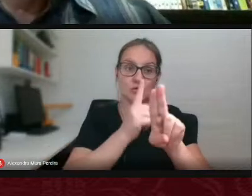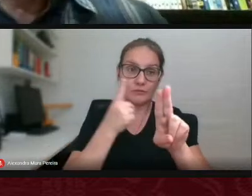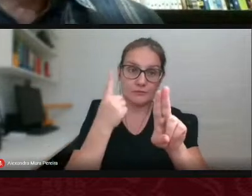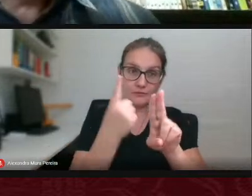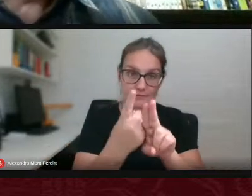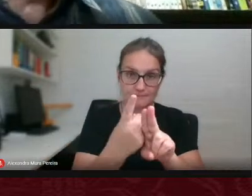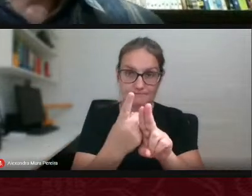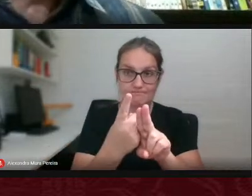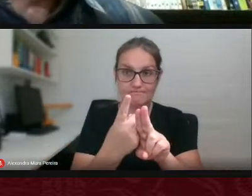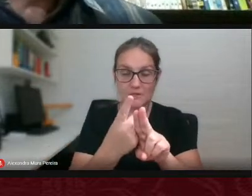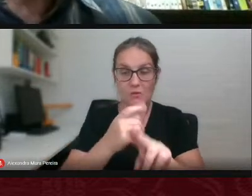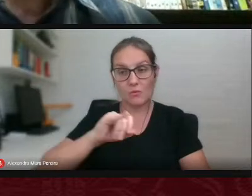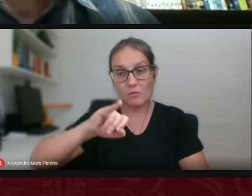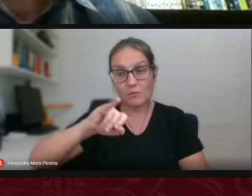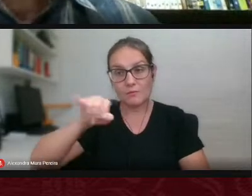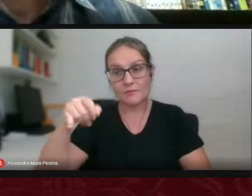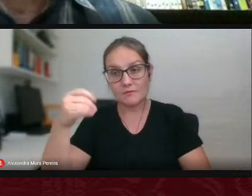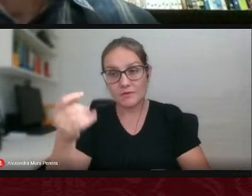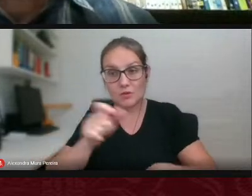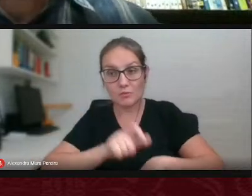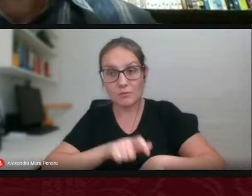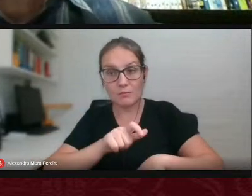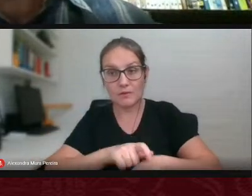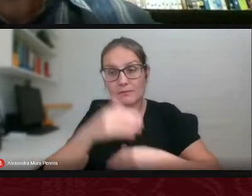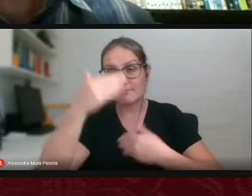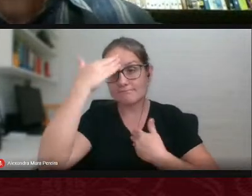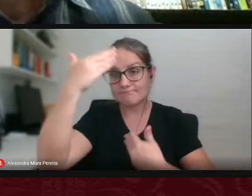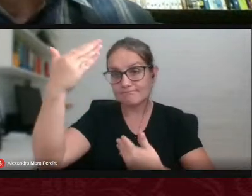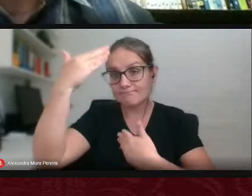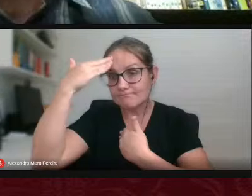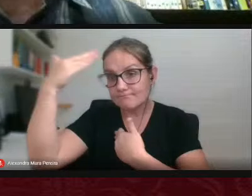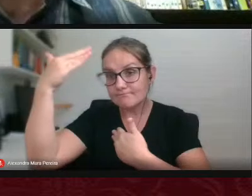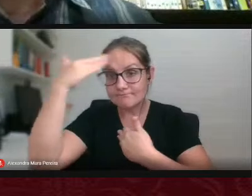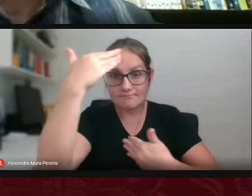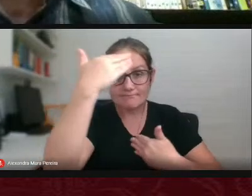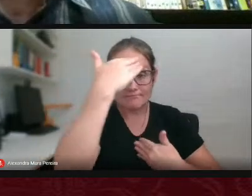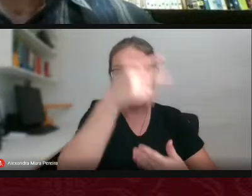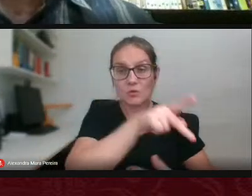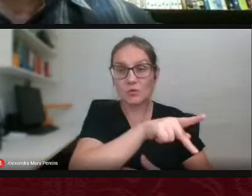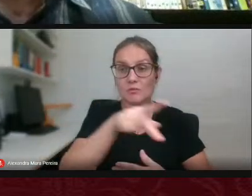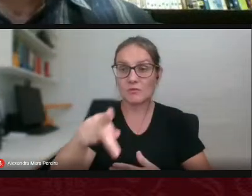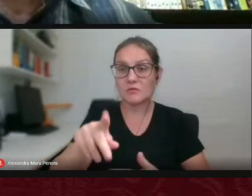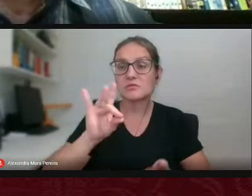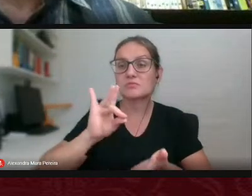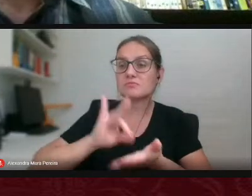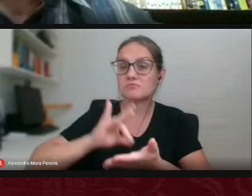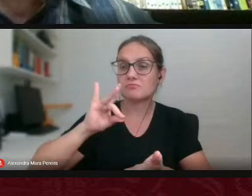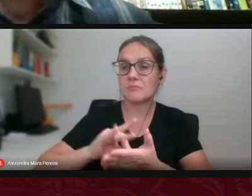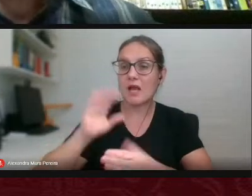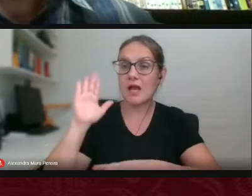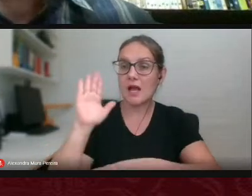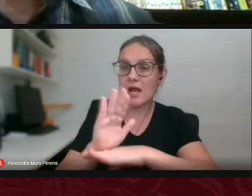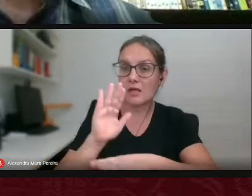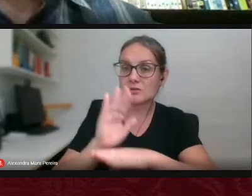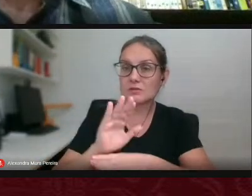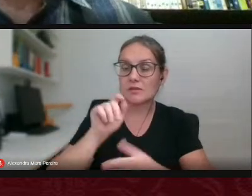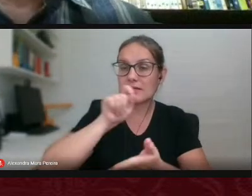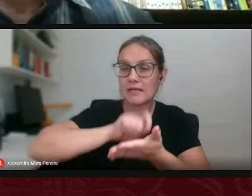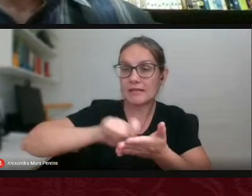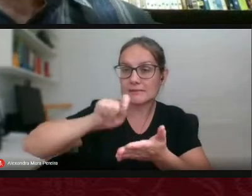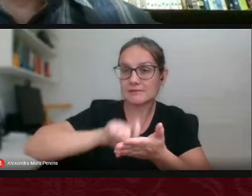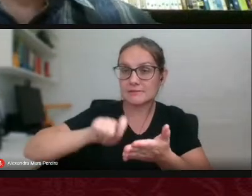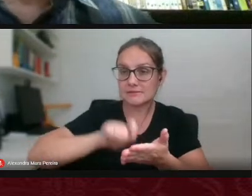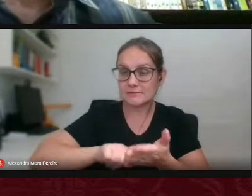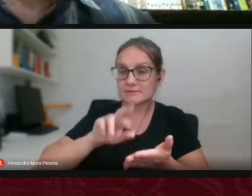então eu aproveito inclusive o momento para agradecer a esses colegas que efetivamente contribuíram com a escrita desses